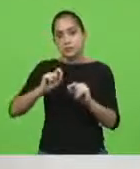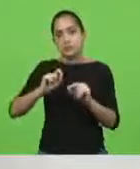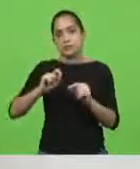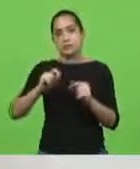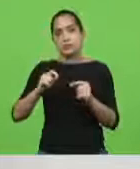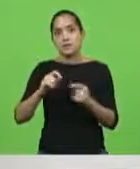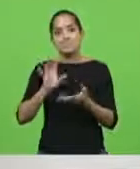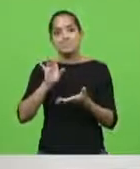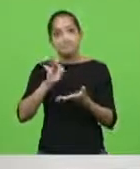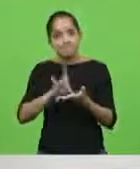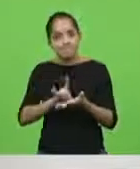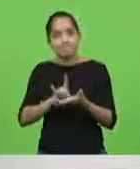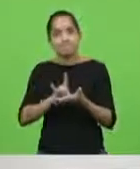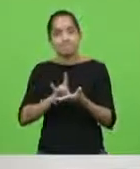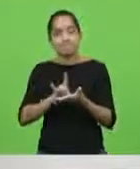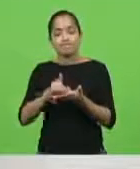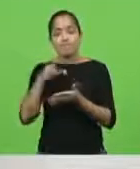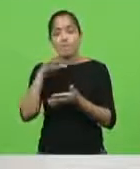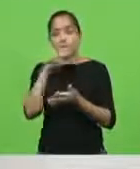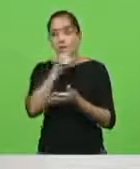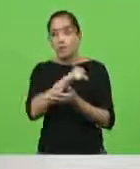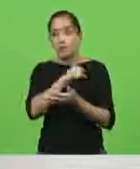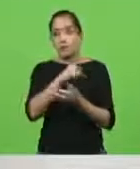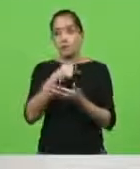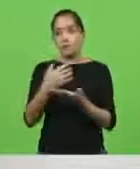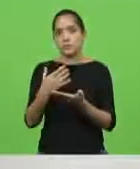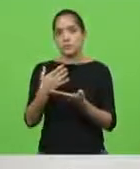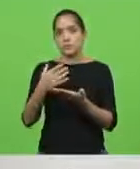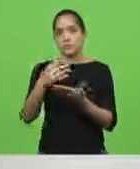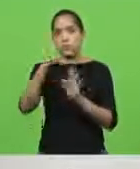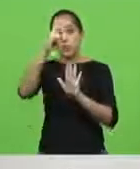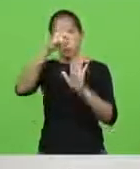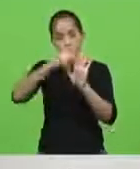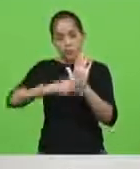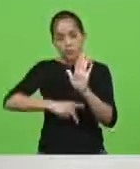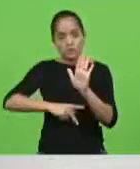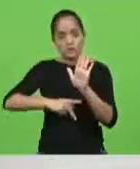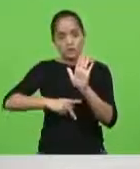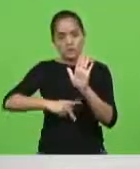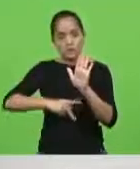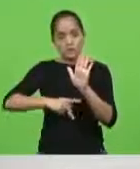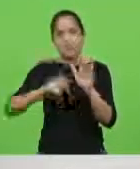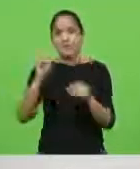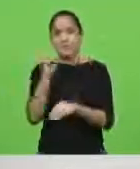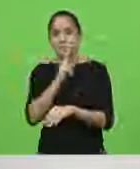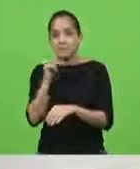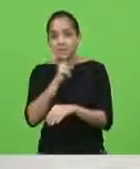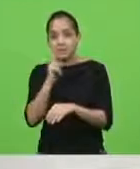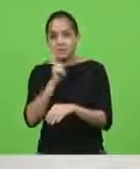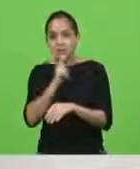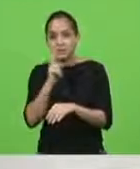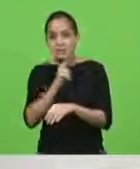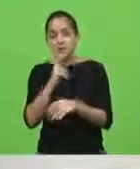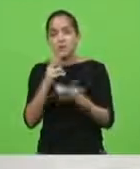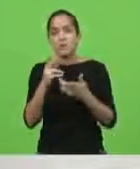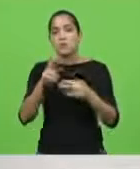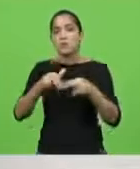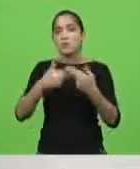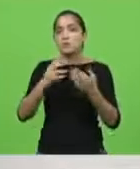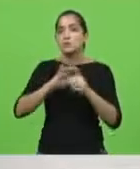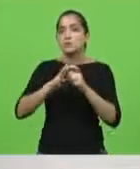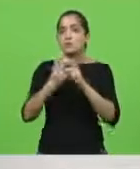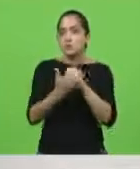fato, lançar a mão imediatamente de um programa emergencial de combate aos efeitos da pandemia,